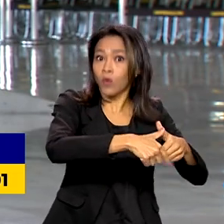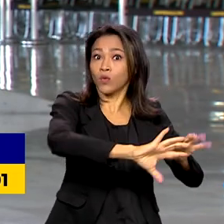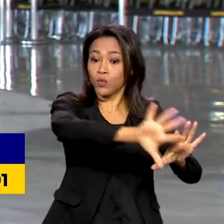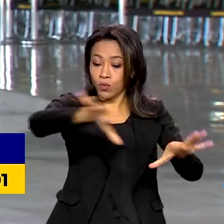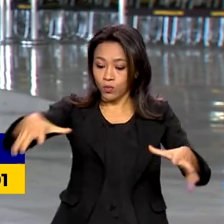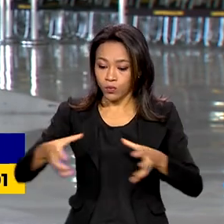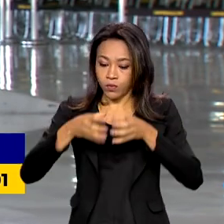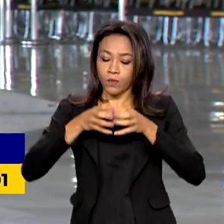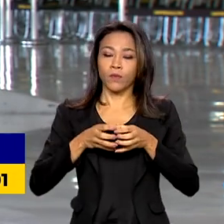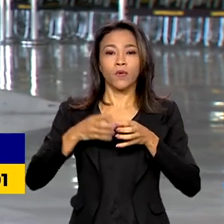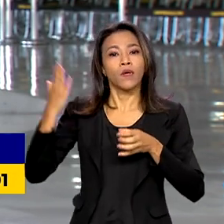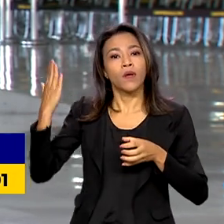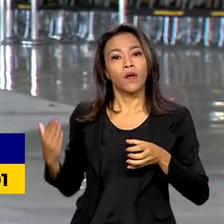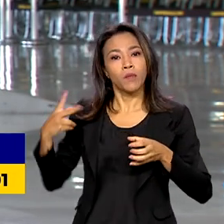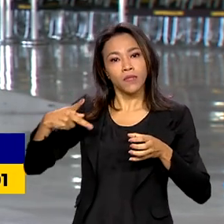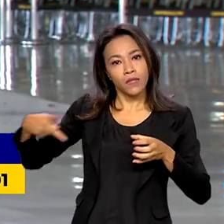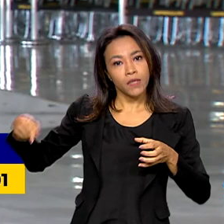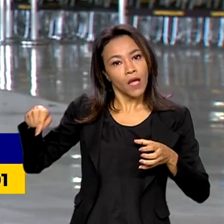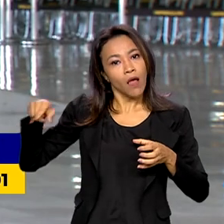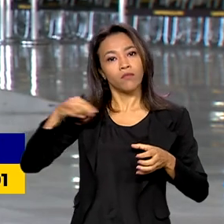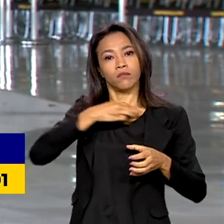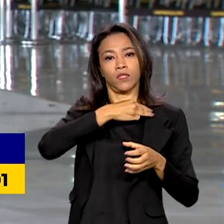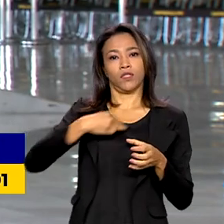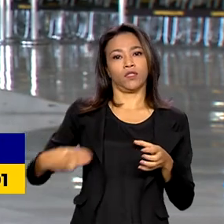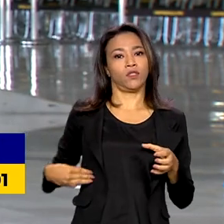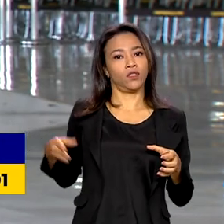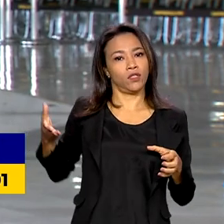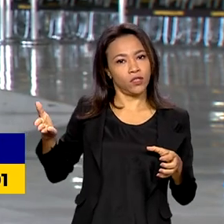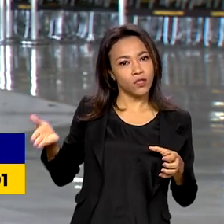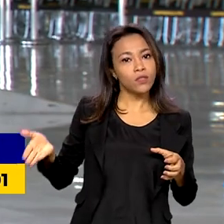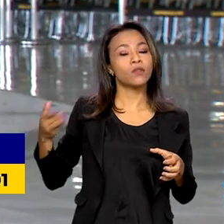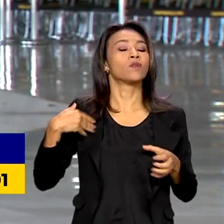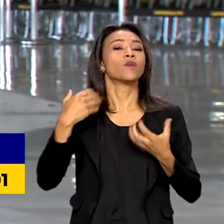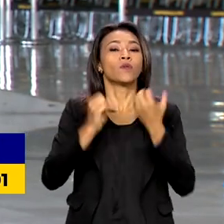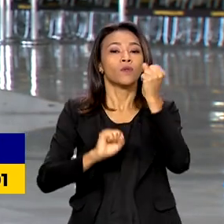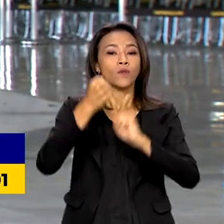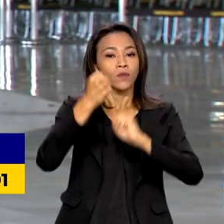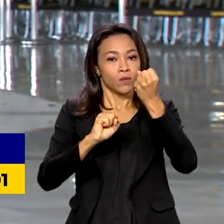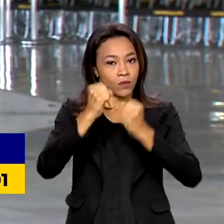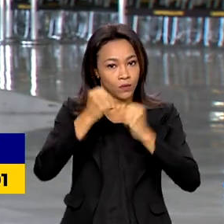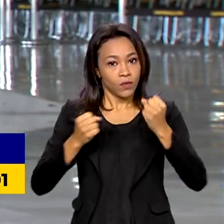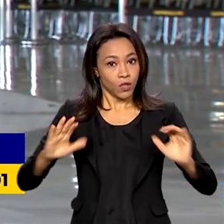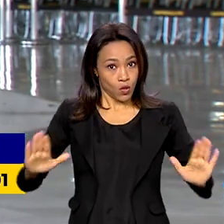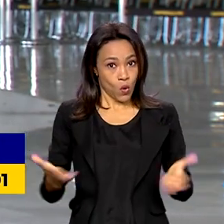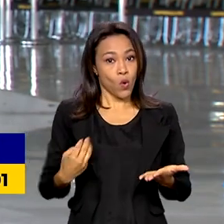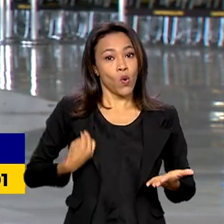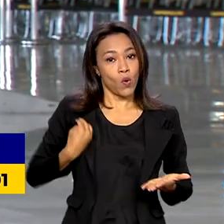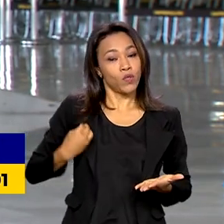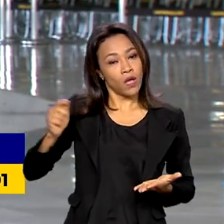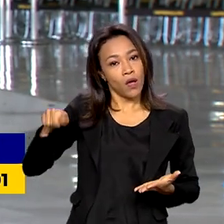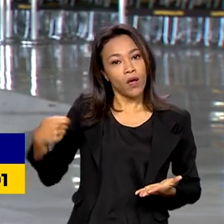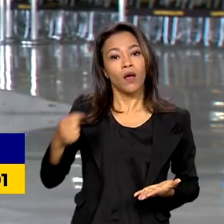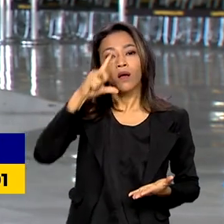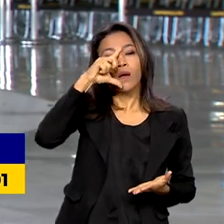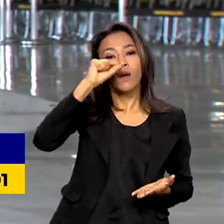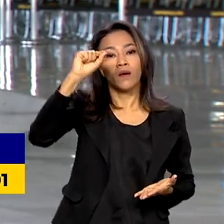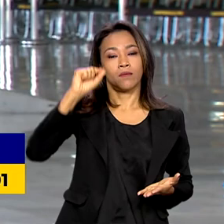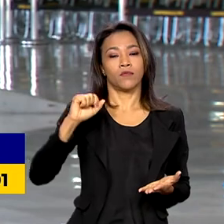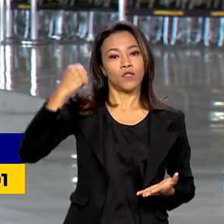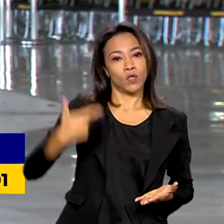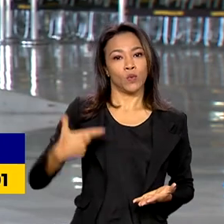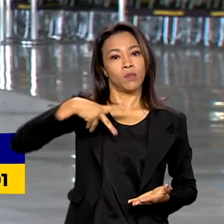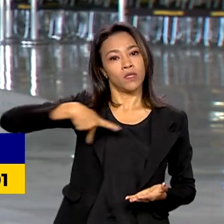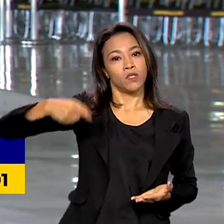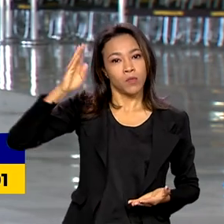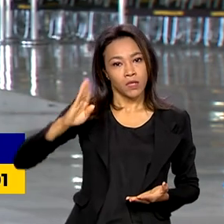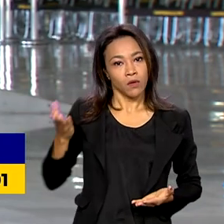ministro do Desenvolvimento da Indústria, Comércio e Serviços, cargo atualmente ocupado pelo vice-presidente Geraldo Alckmin. E